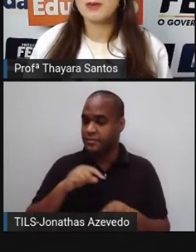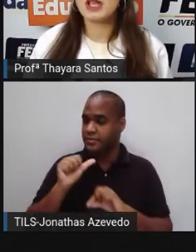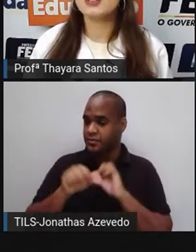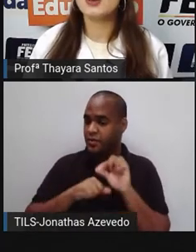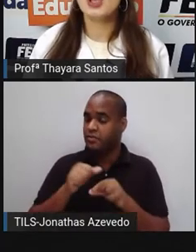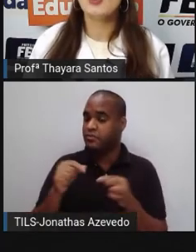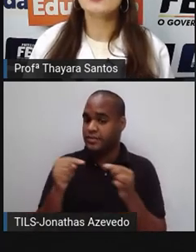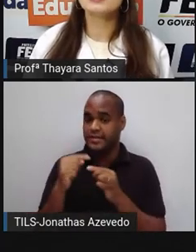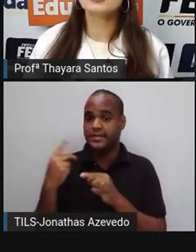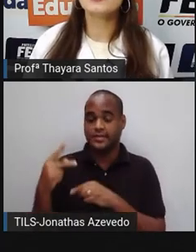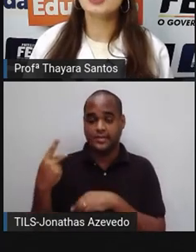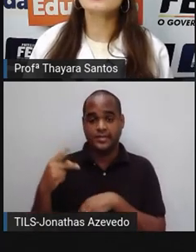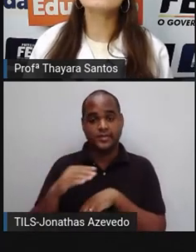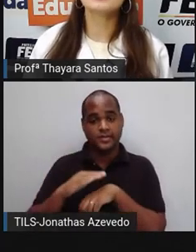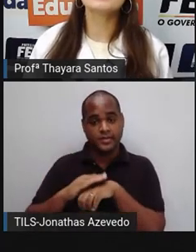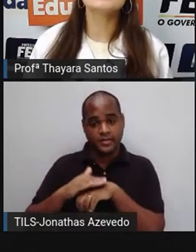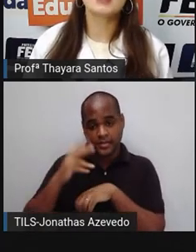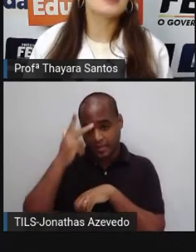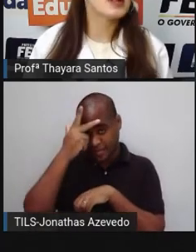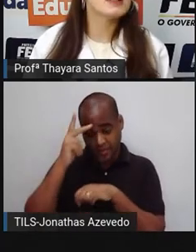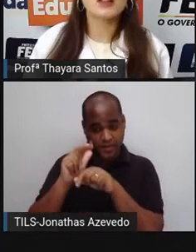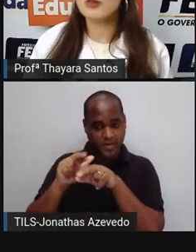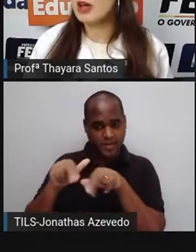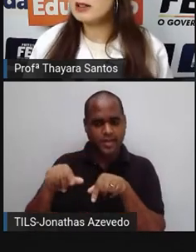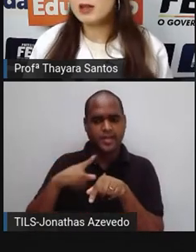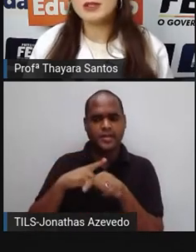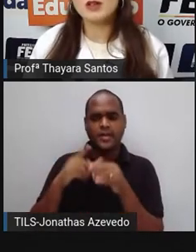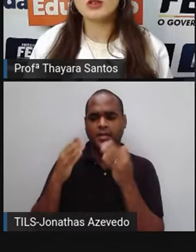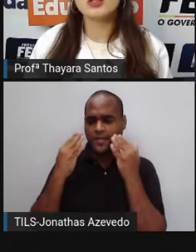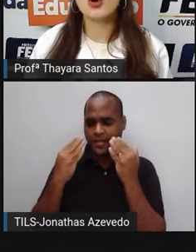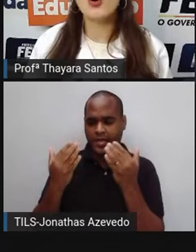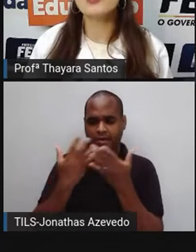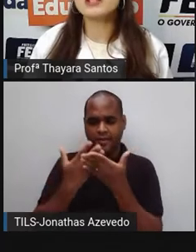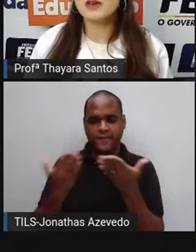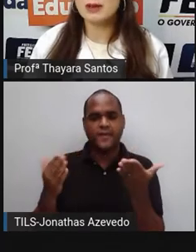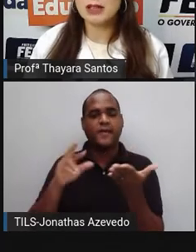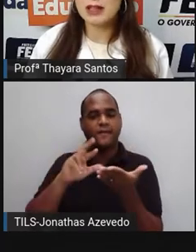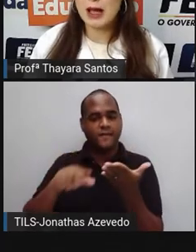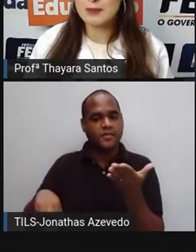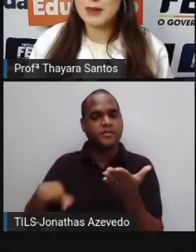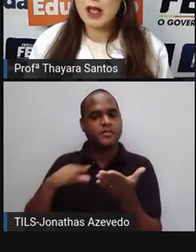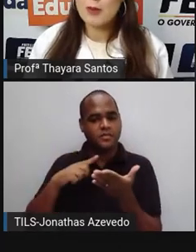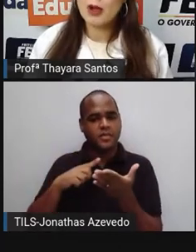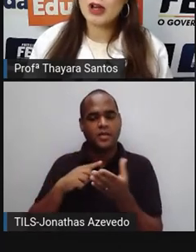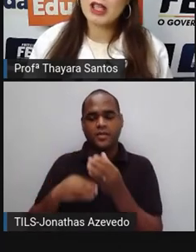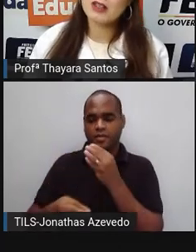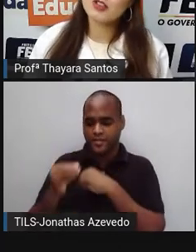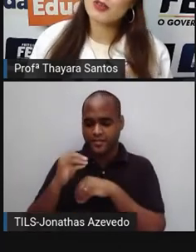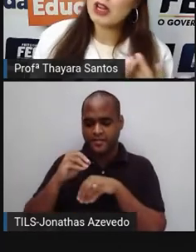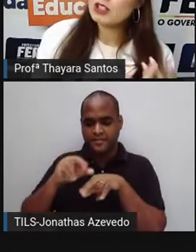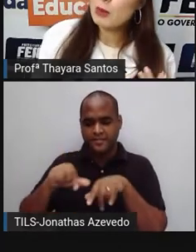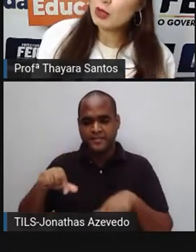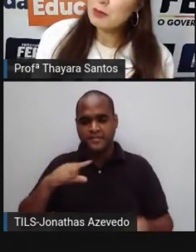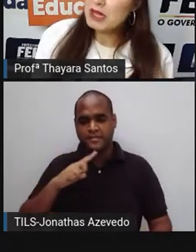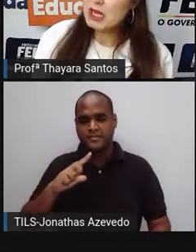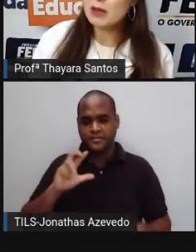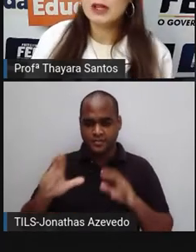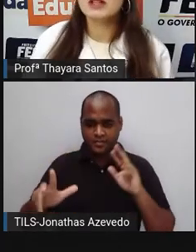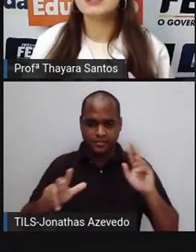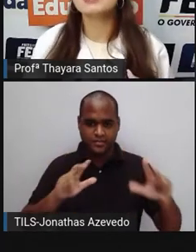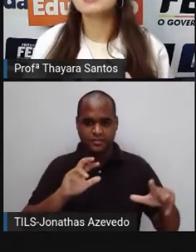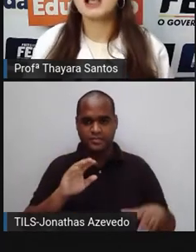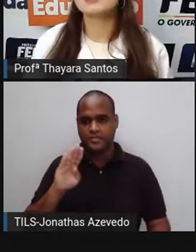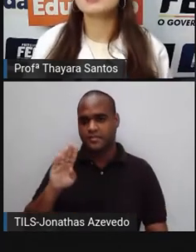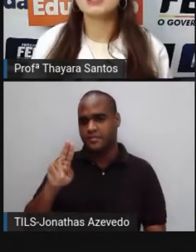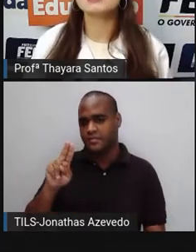especificamente, os indivíduos, eles apresentam vários episódios de compulsão alimentar. Porém, diferente da bulimia,